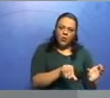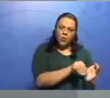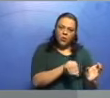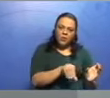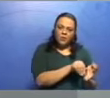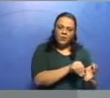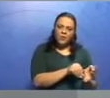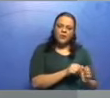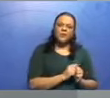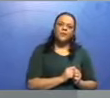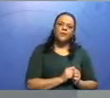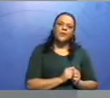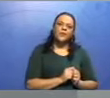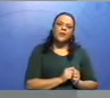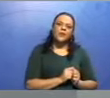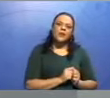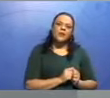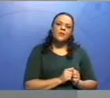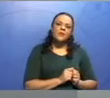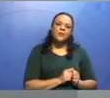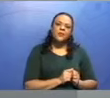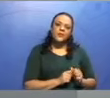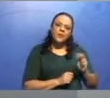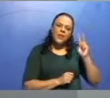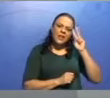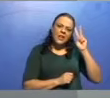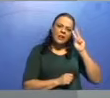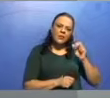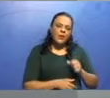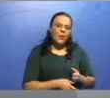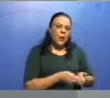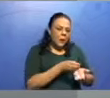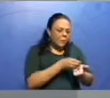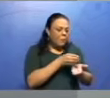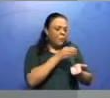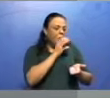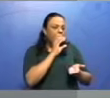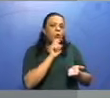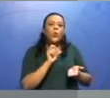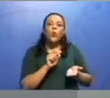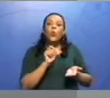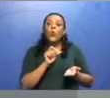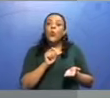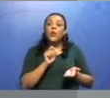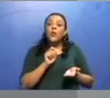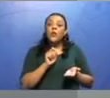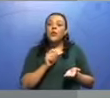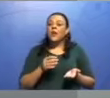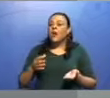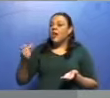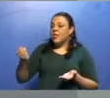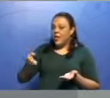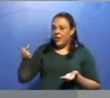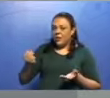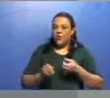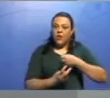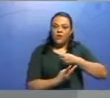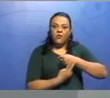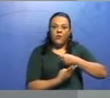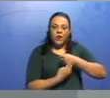que precisa de um complemento. Lembra do tomaram o leite? Ele precisa do leite? Aquele lá era um verbo transitivo.